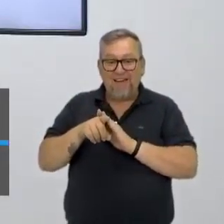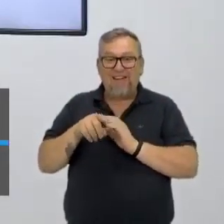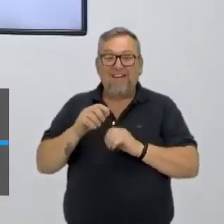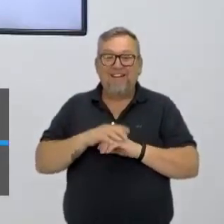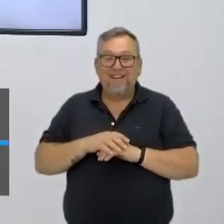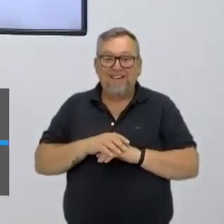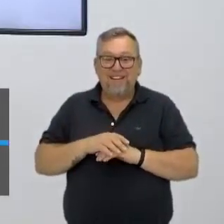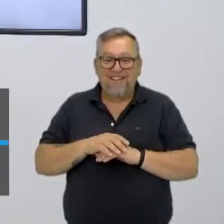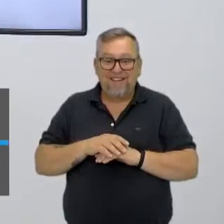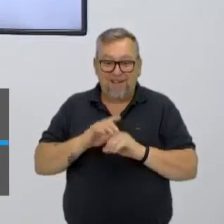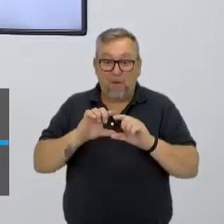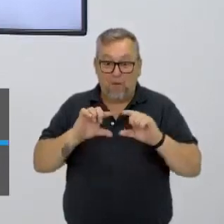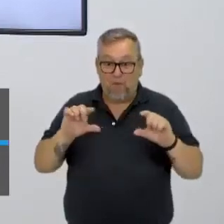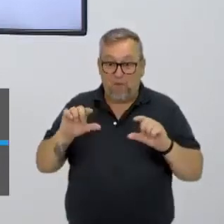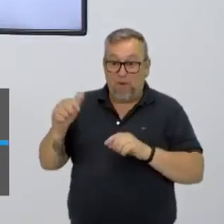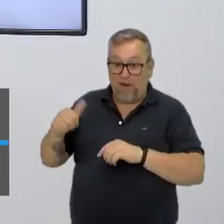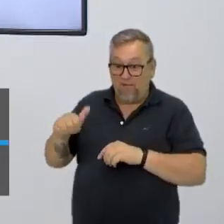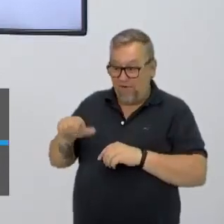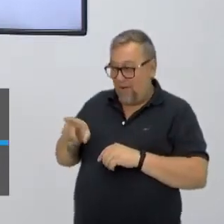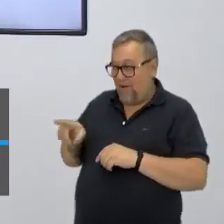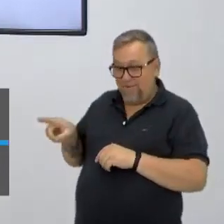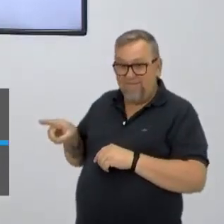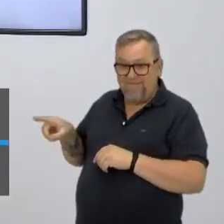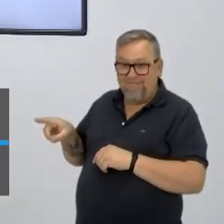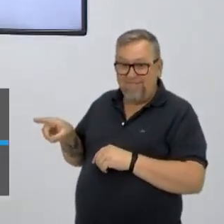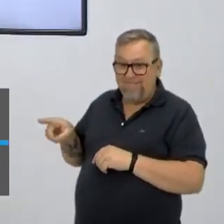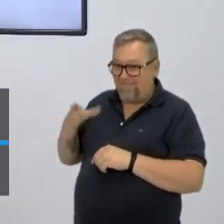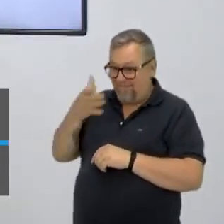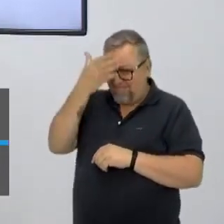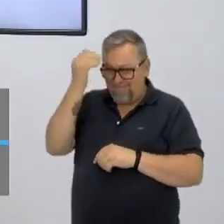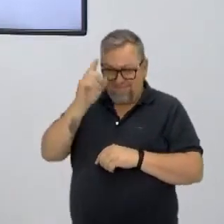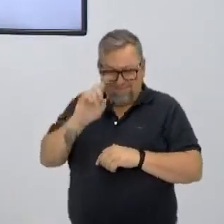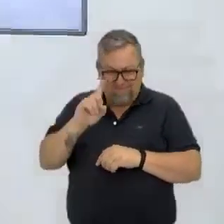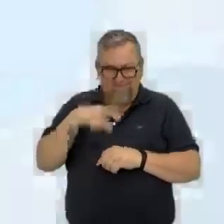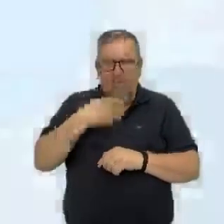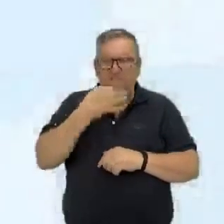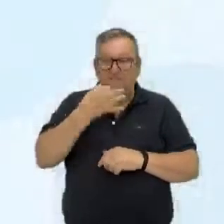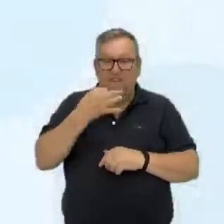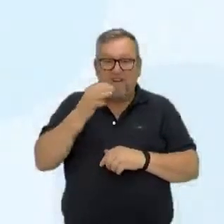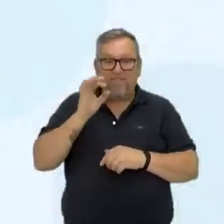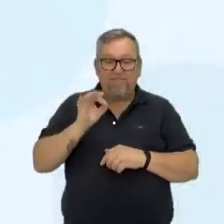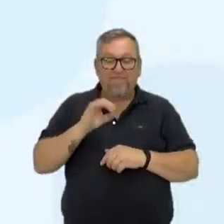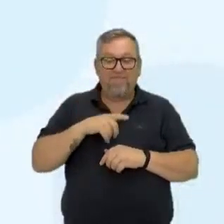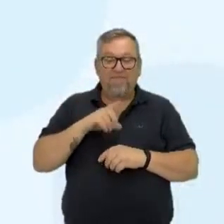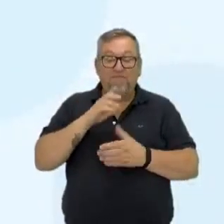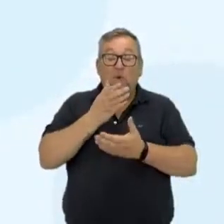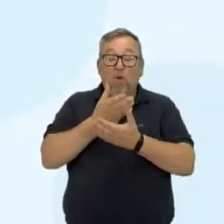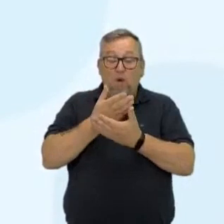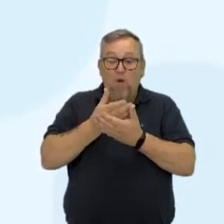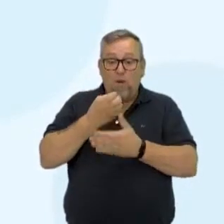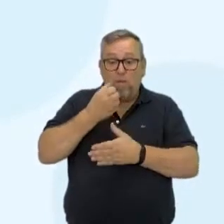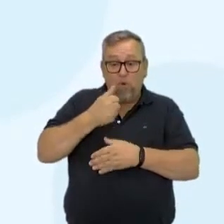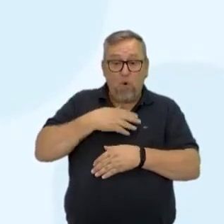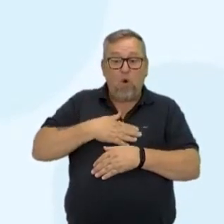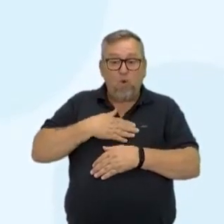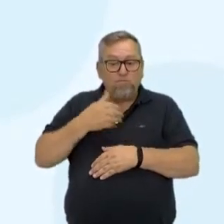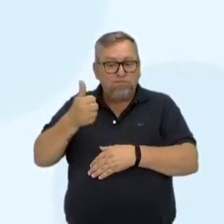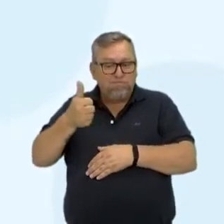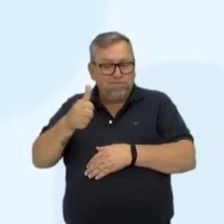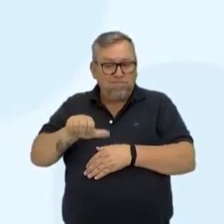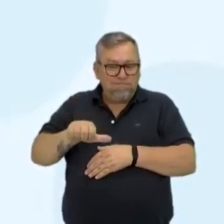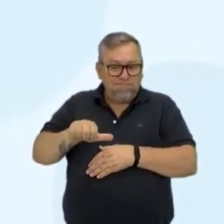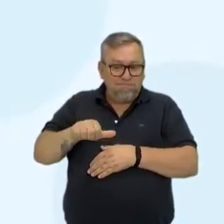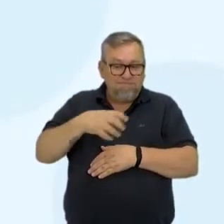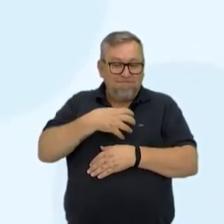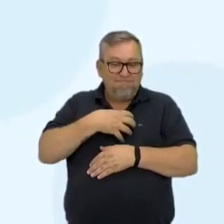aliás, está aparecendo para você fazer a avaliação dessa aula, não vai esquecer de dizer o que você achou, quais são as condições que você acha que